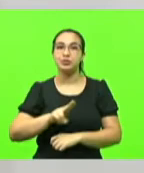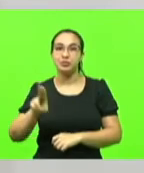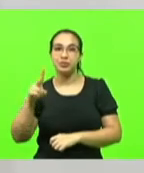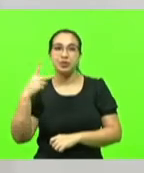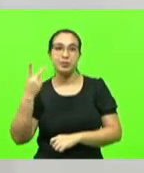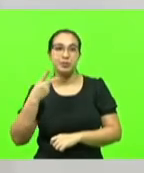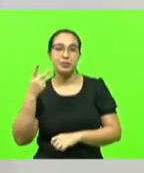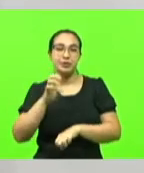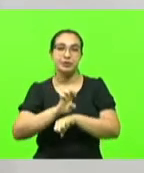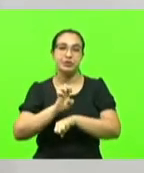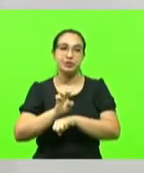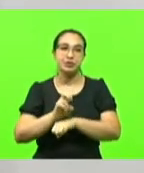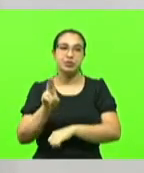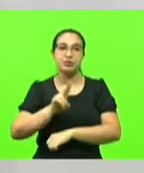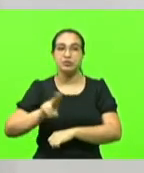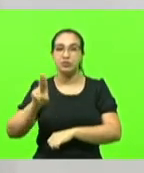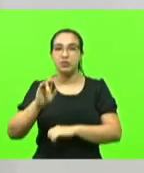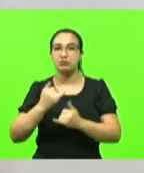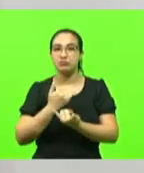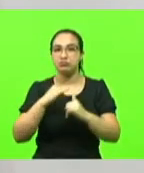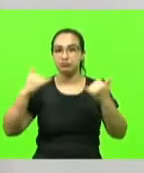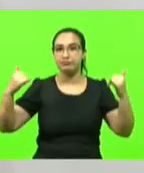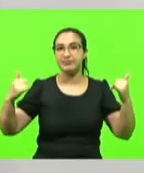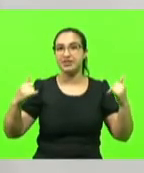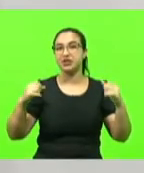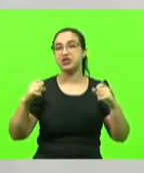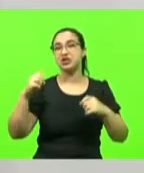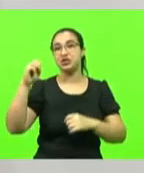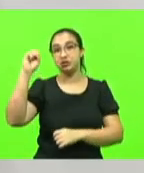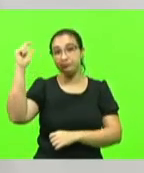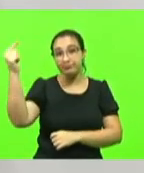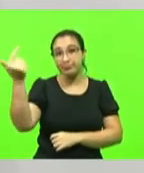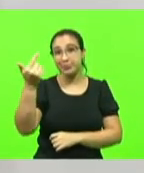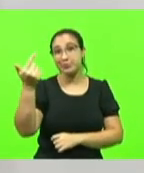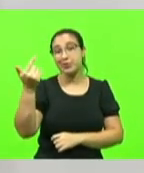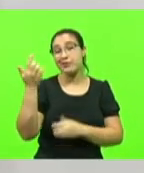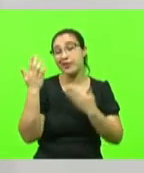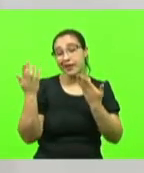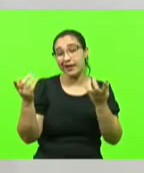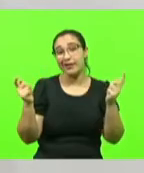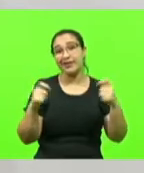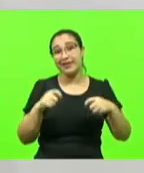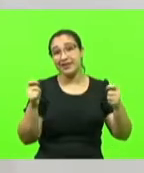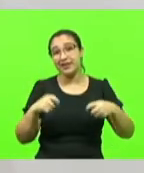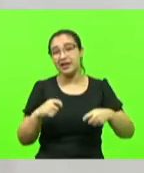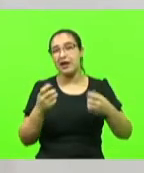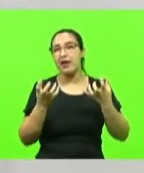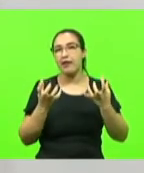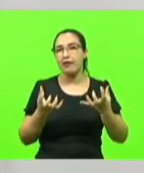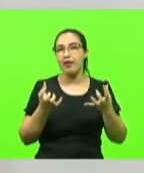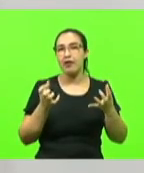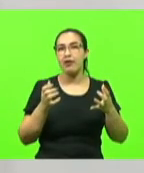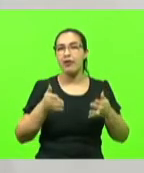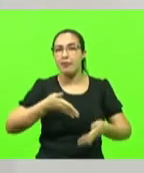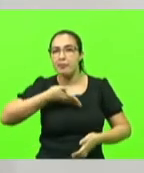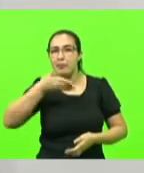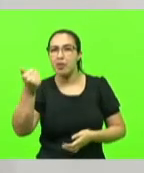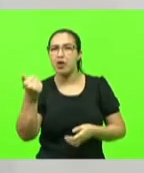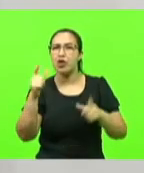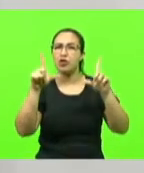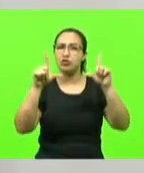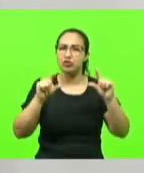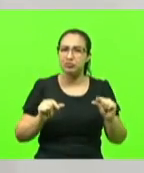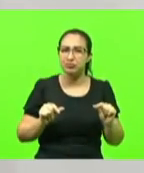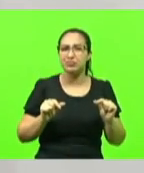energias renováveis especialmente a energia solar que visa buscar a sustentabilidade e reduzir no bolso do